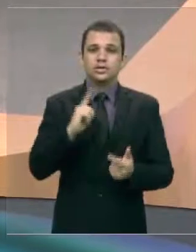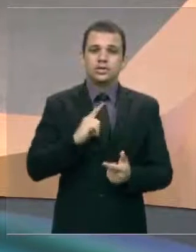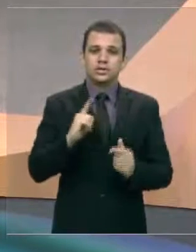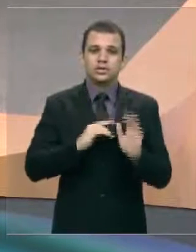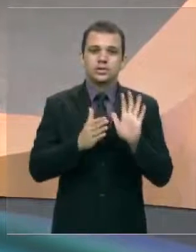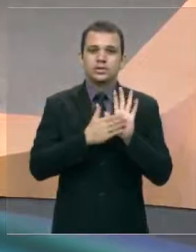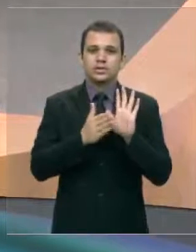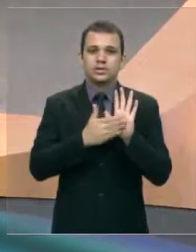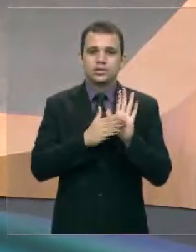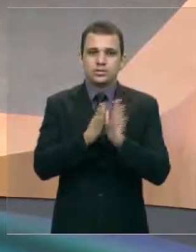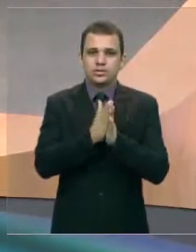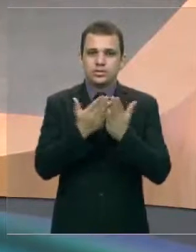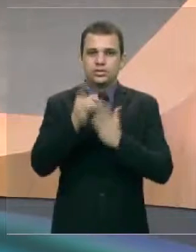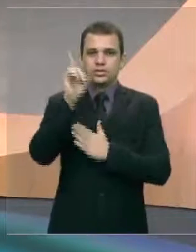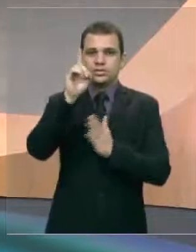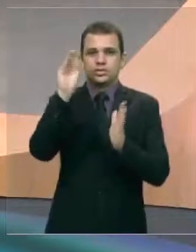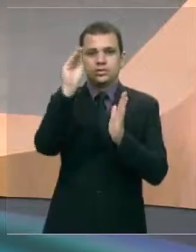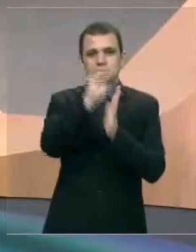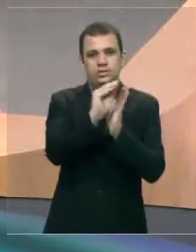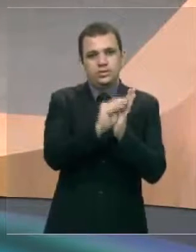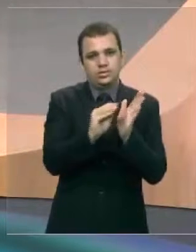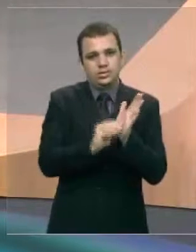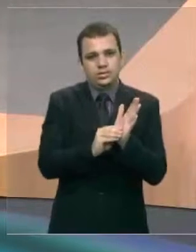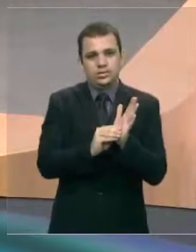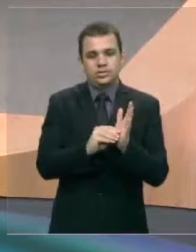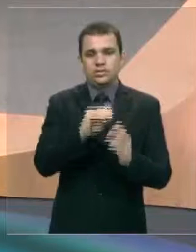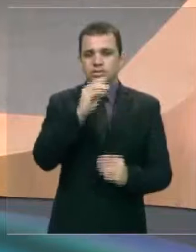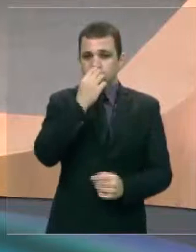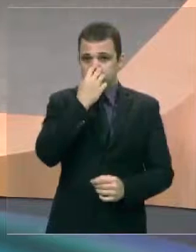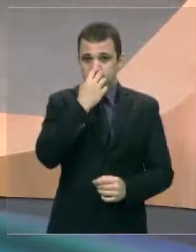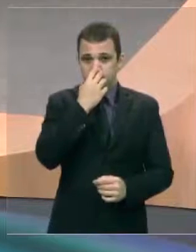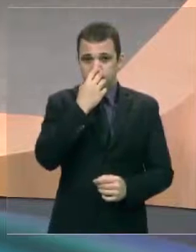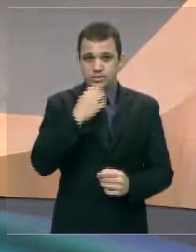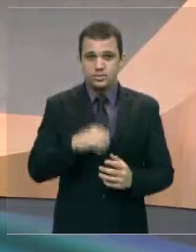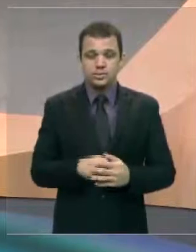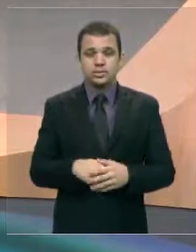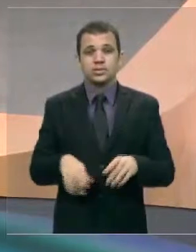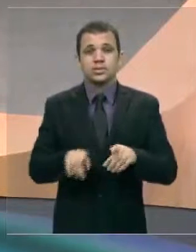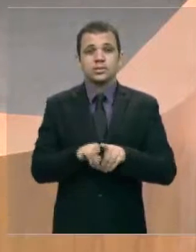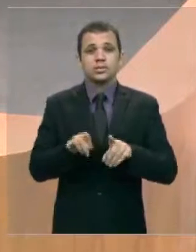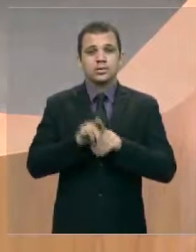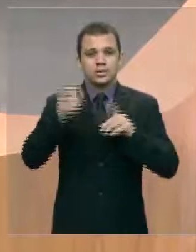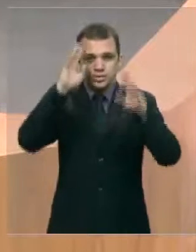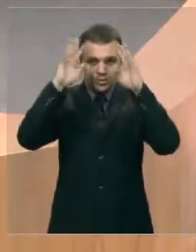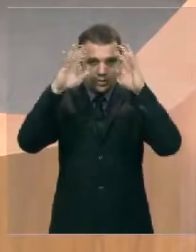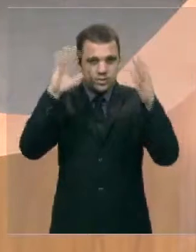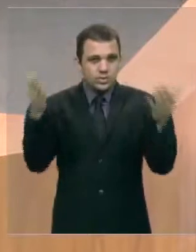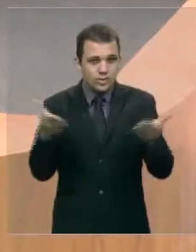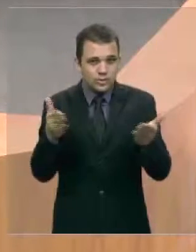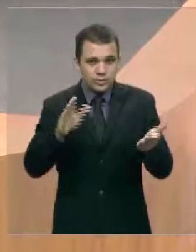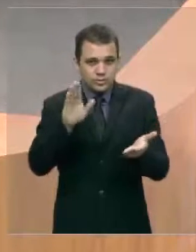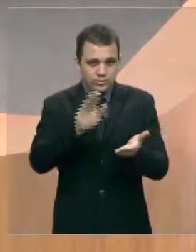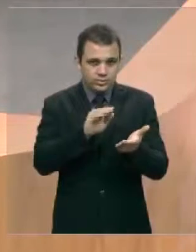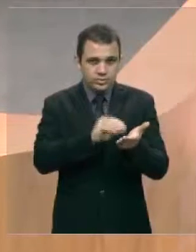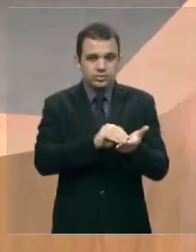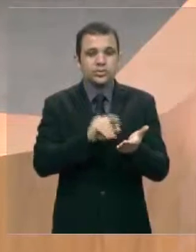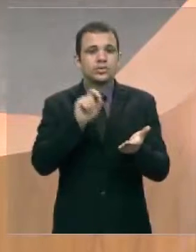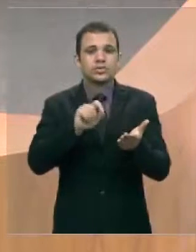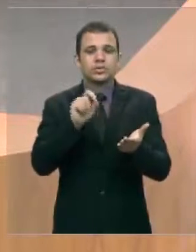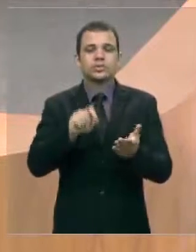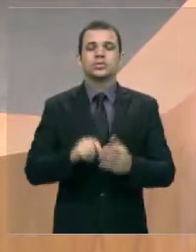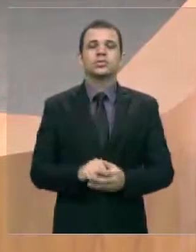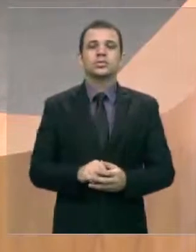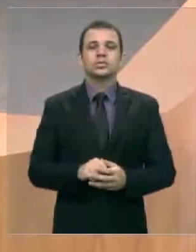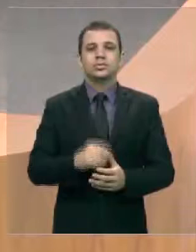palavra do Senhor, o pastor Toniel, e a meditação de hoje que nos traz é assim, o coração do